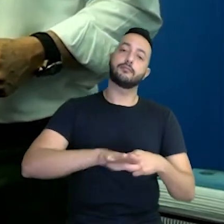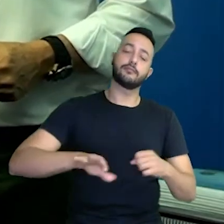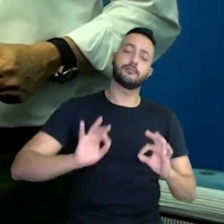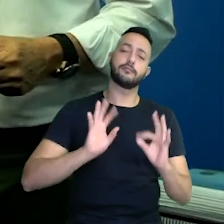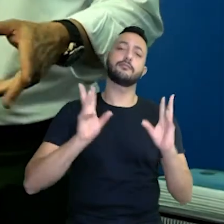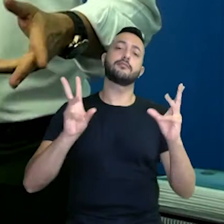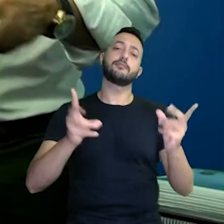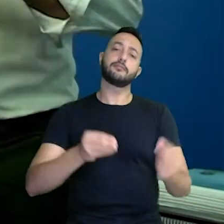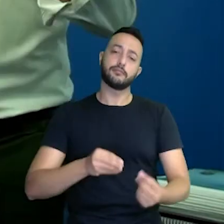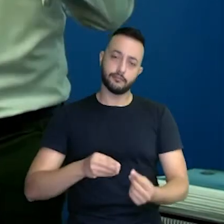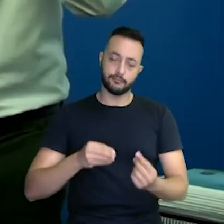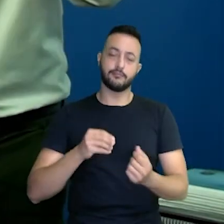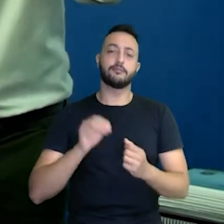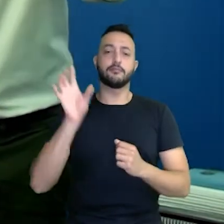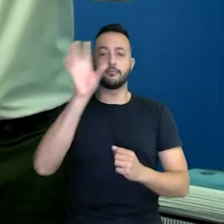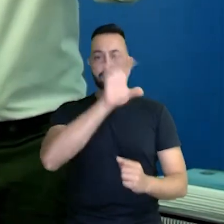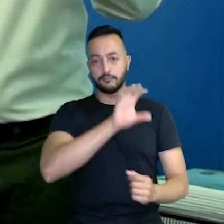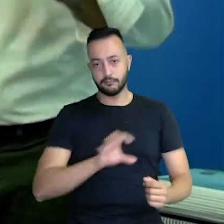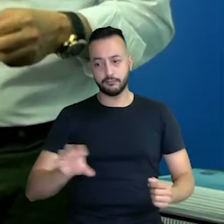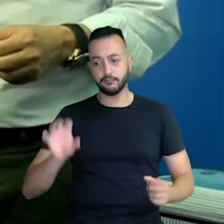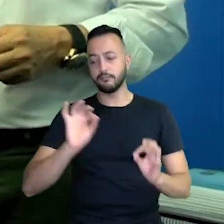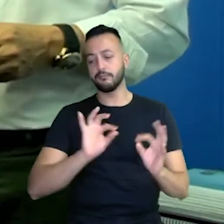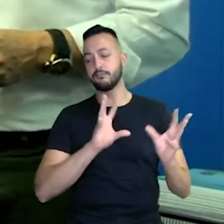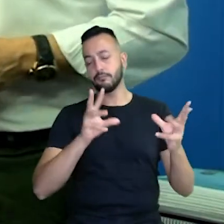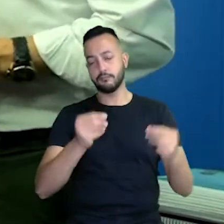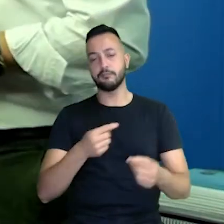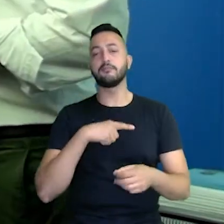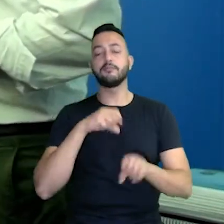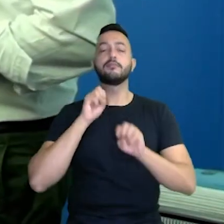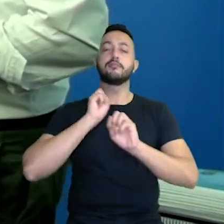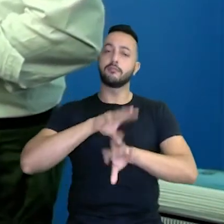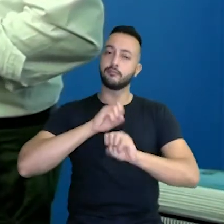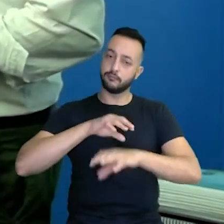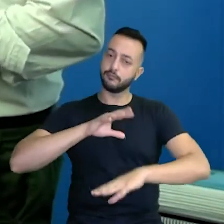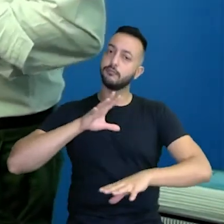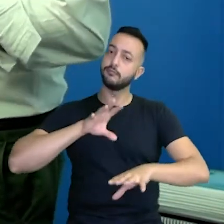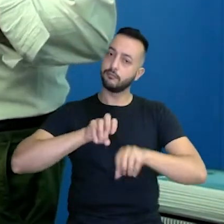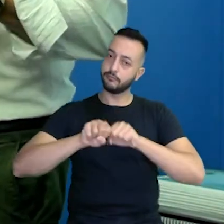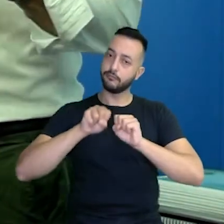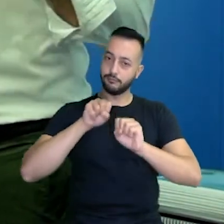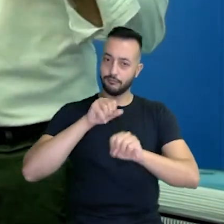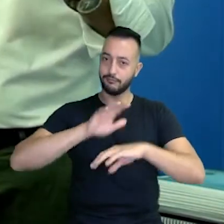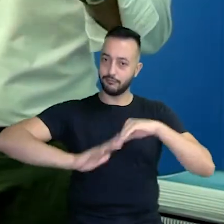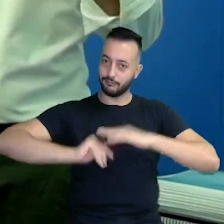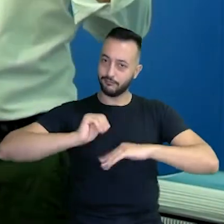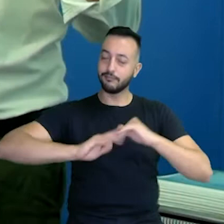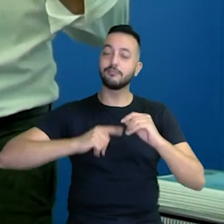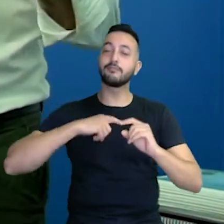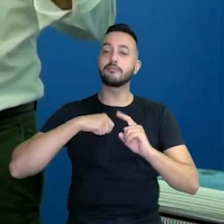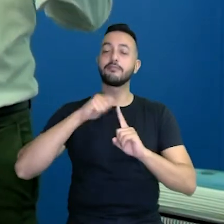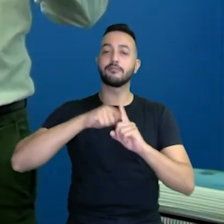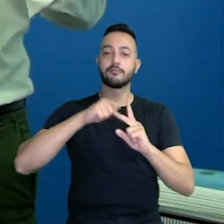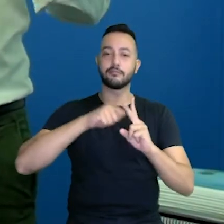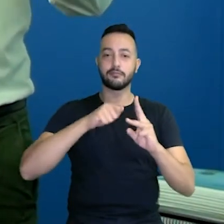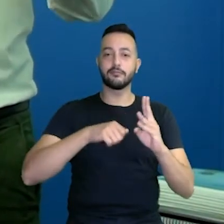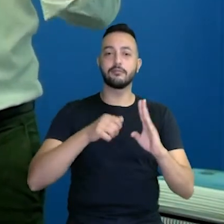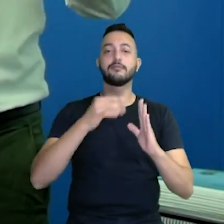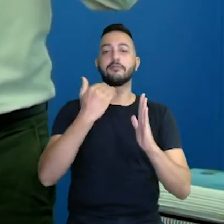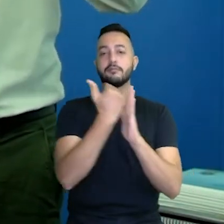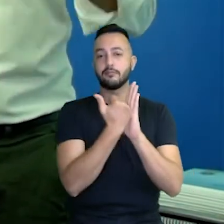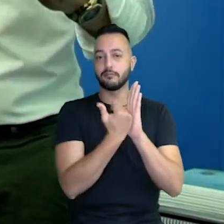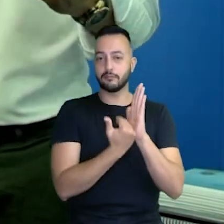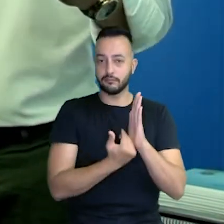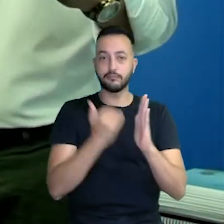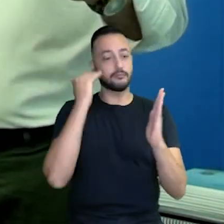todas as áreas contempladas com a formação. É importantíssimo, existe um calendário, um cronograma que a gente